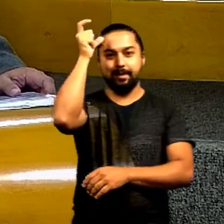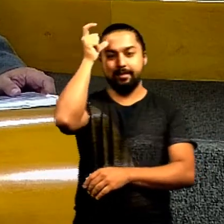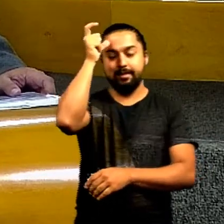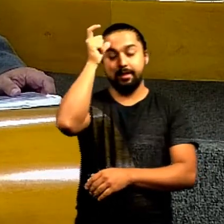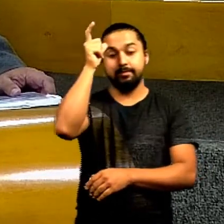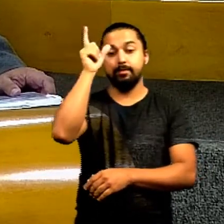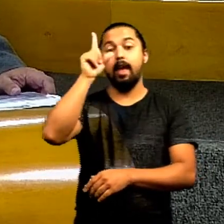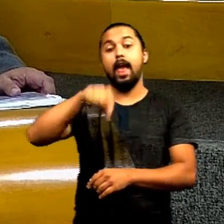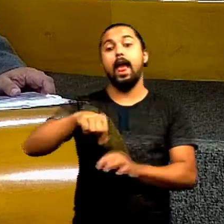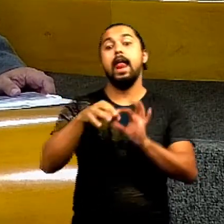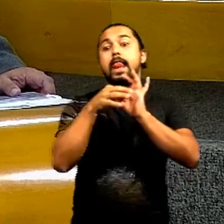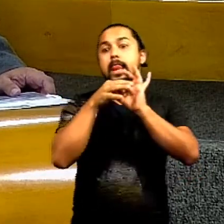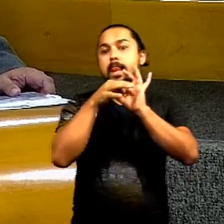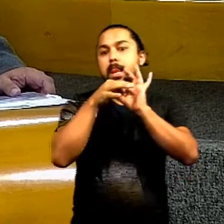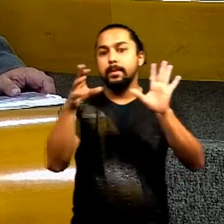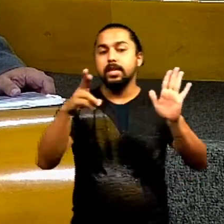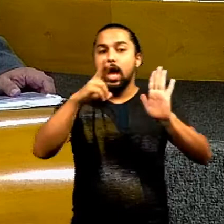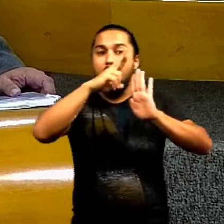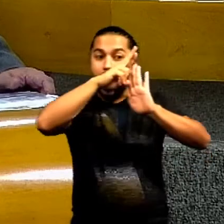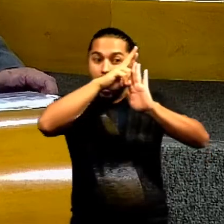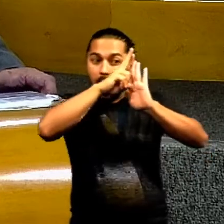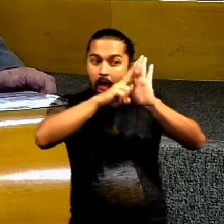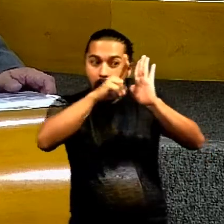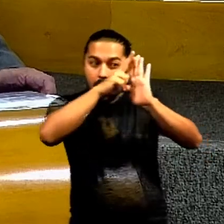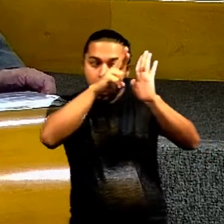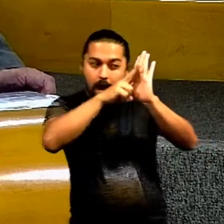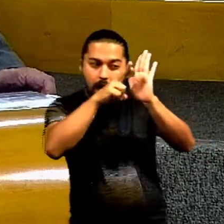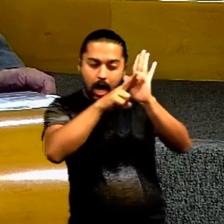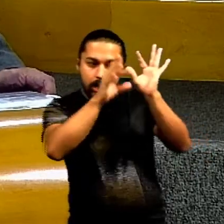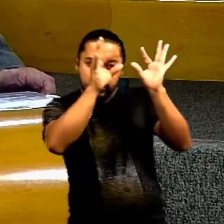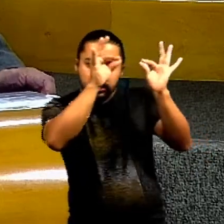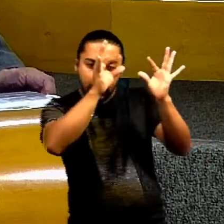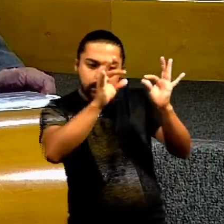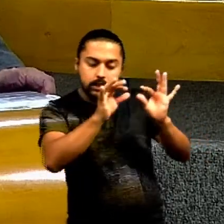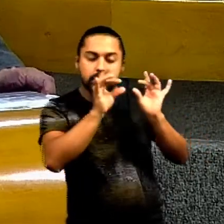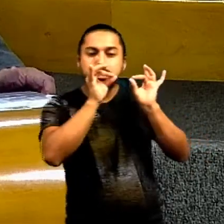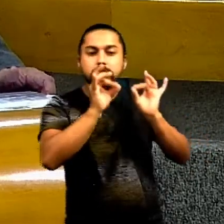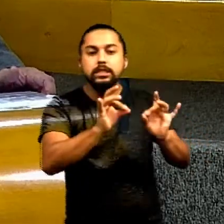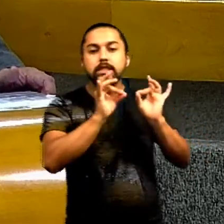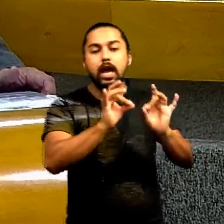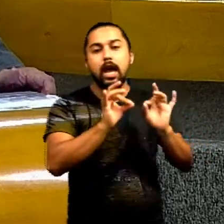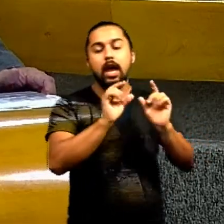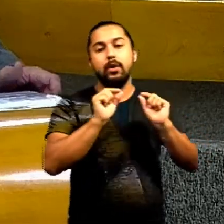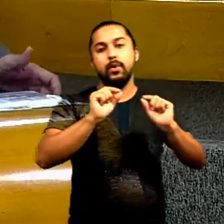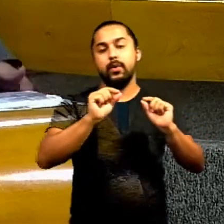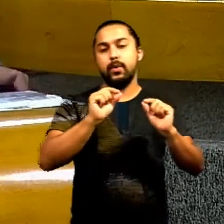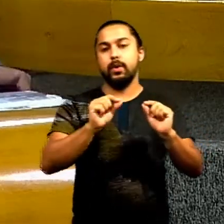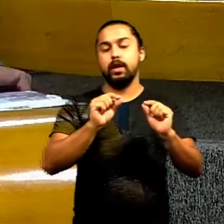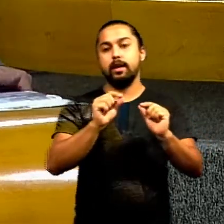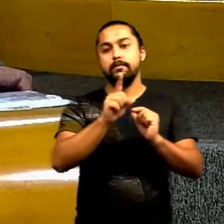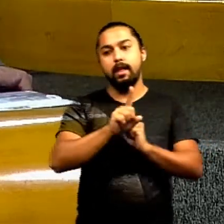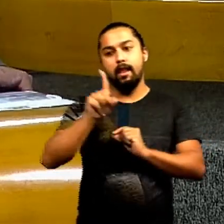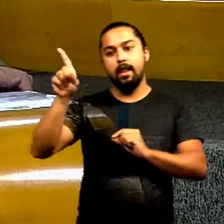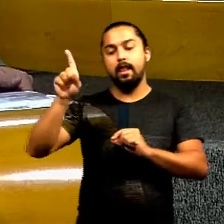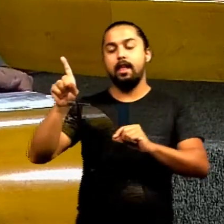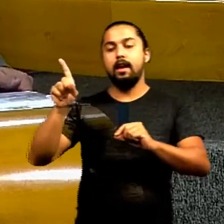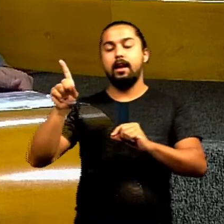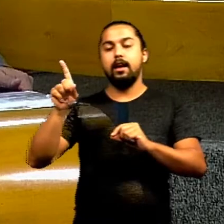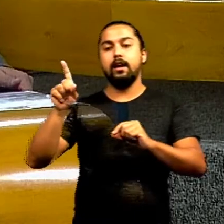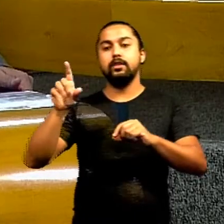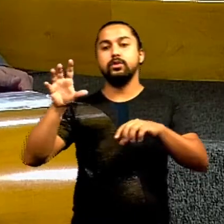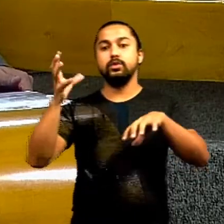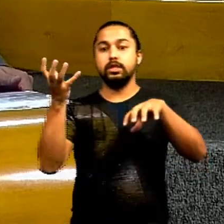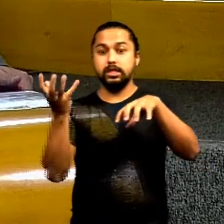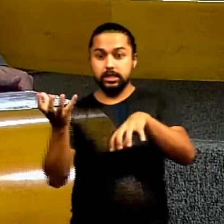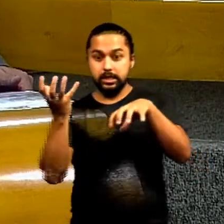aqui a liberação e a regulamentação e aí milto vossa excelência está batendo na porta do senado federal que vossa